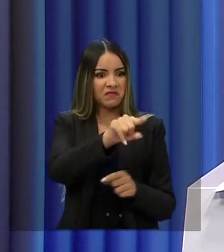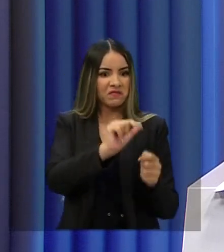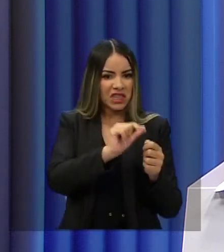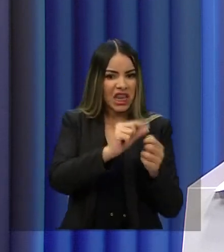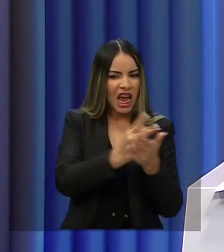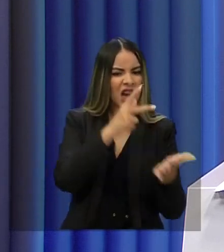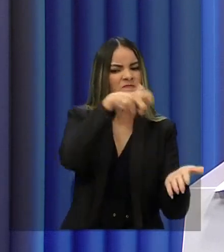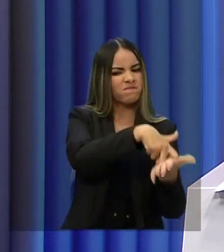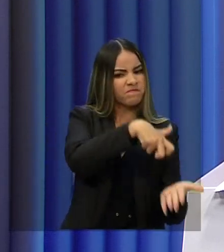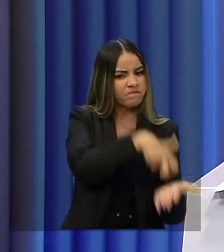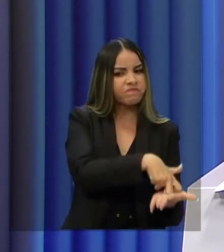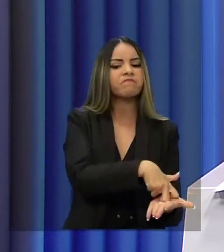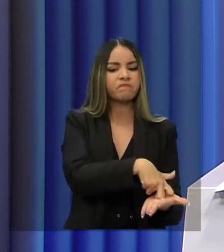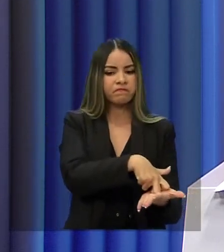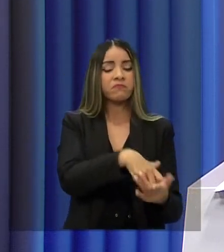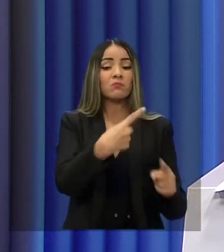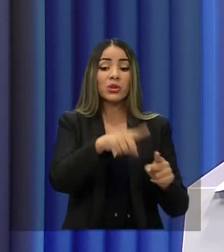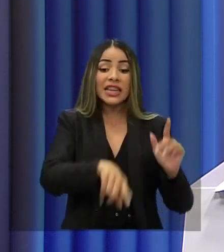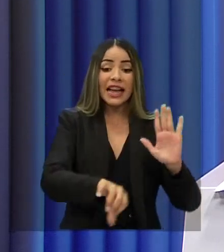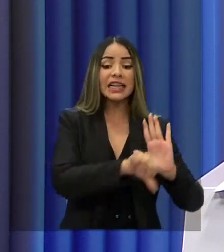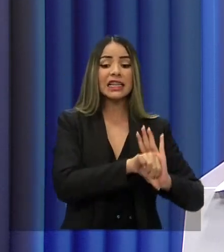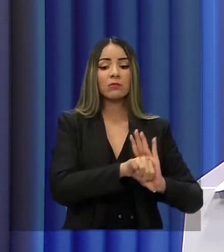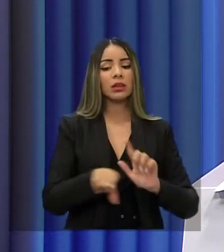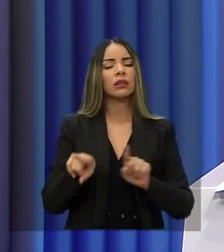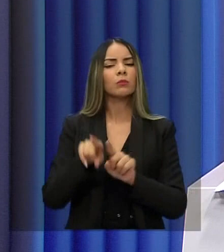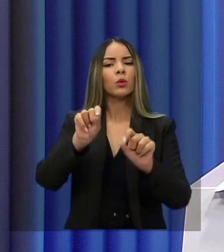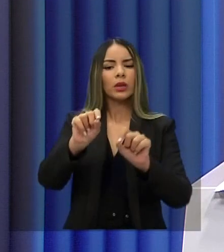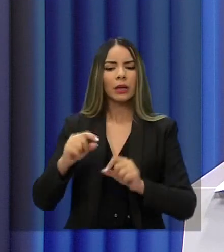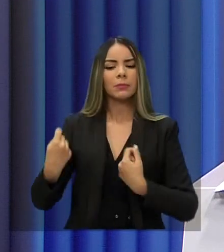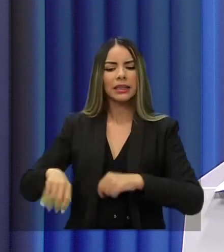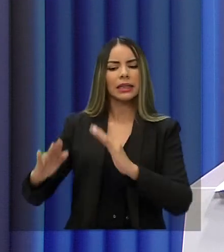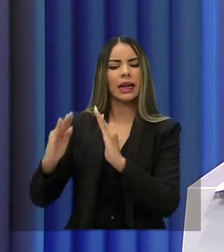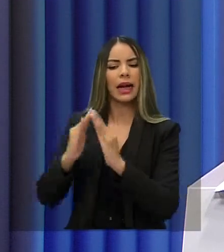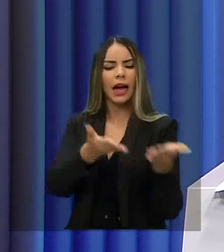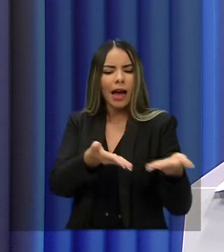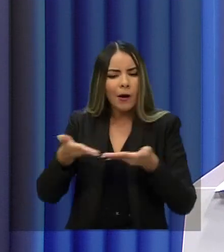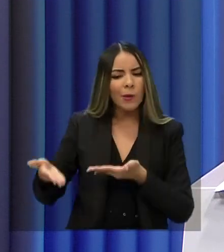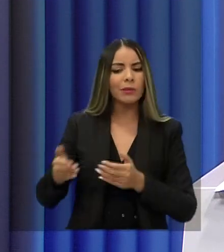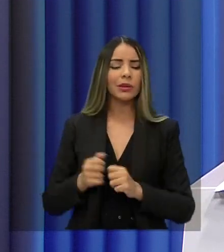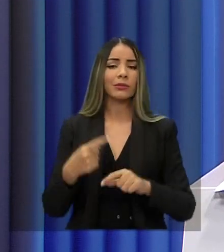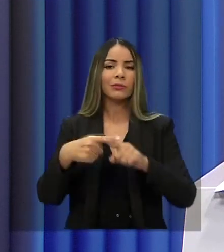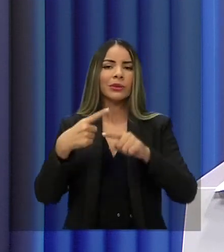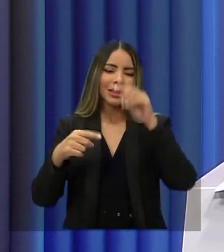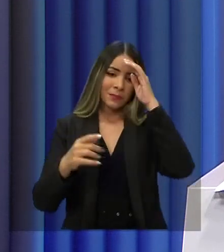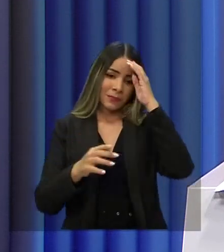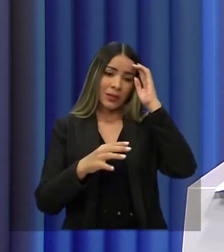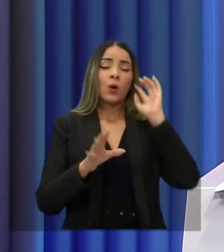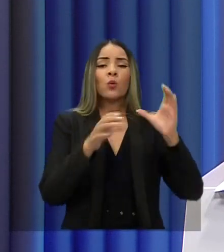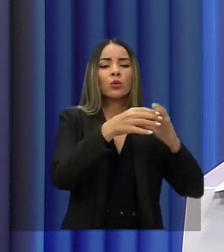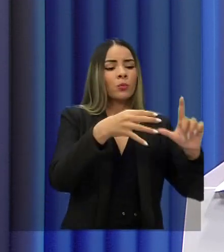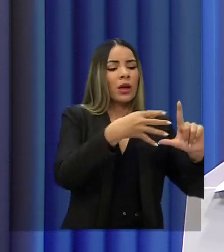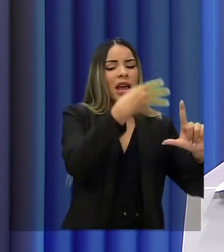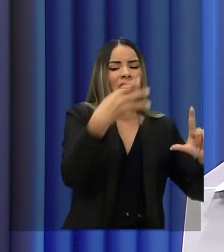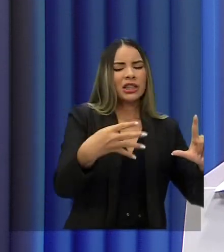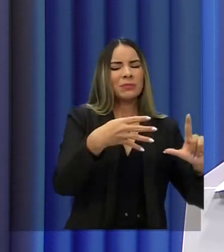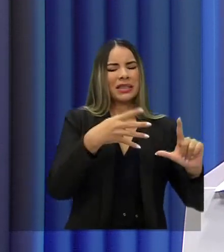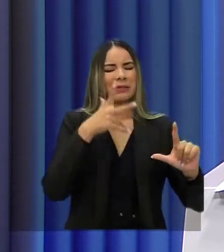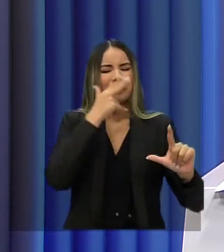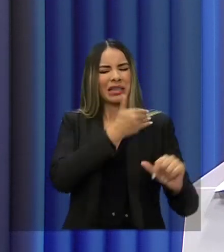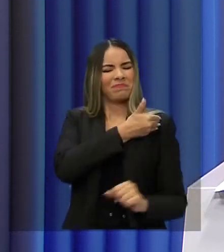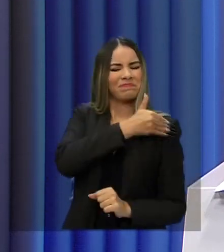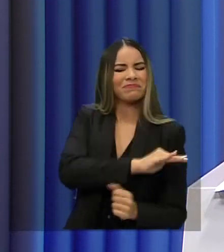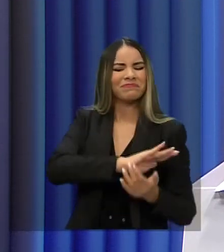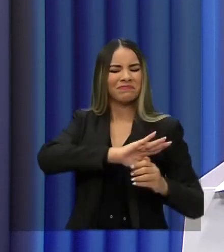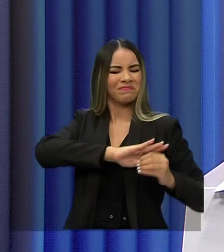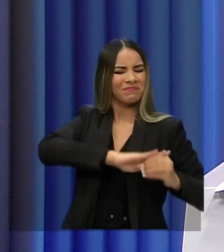quem comete esse tipo de crime. Mas também casas de acolhimento. Quantos membros da comunidade de LGBTQI não são humilhados, não são